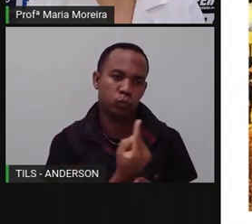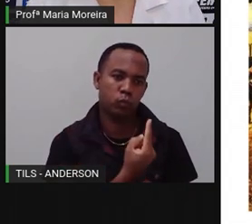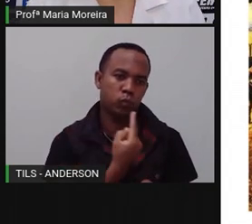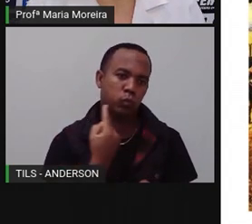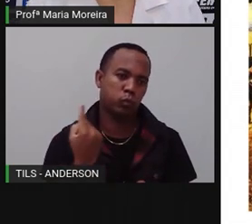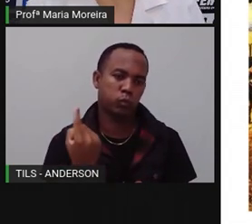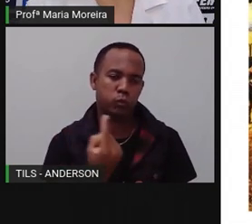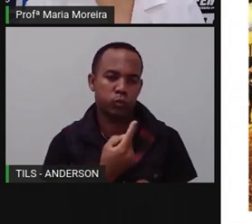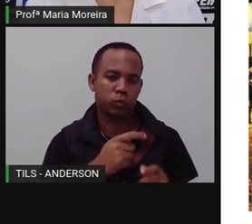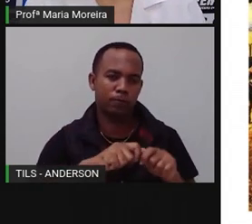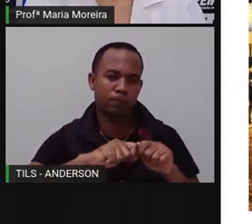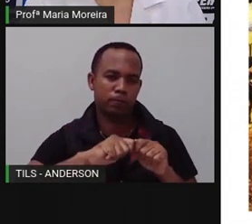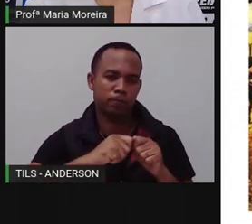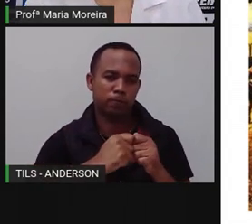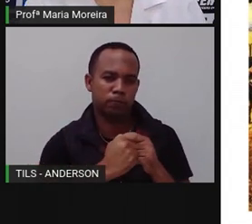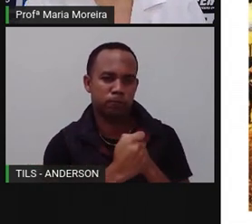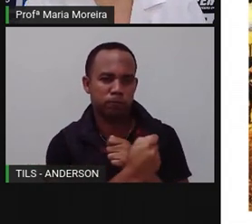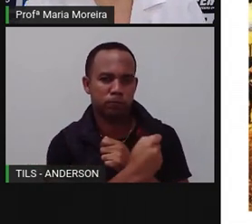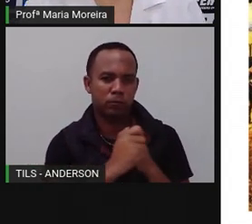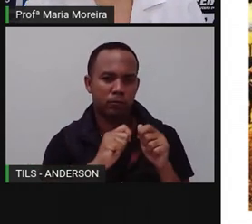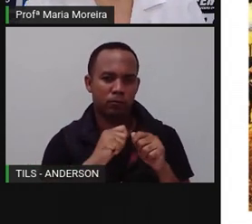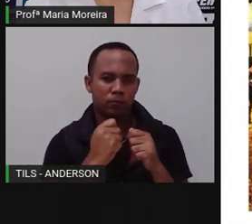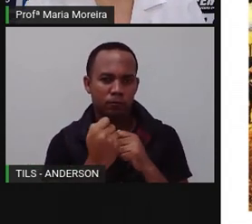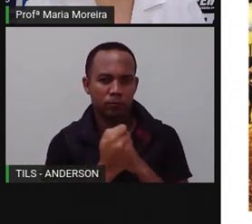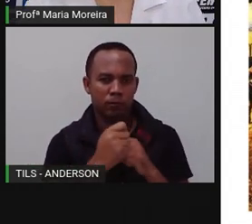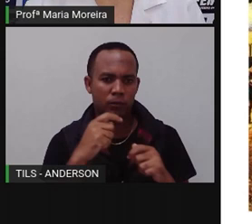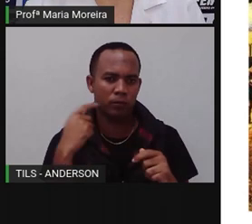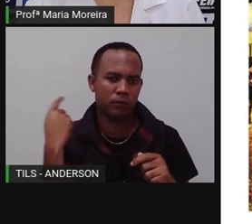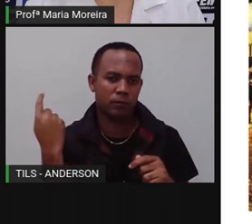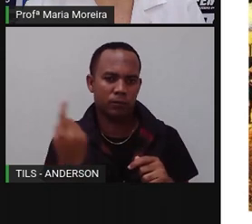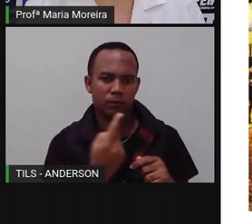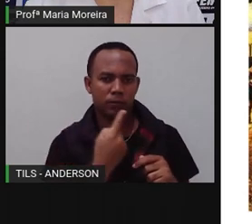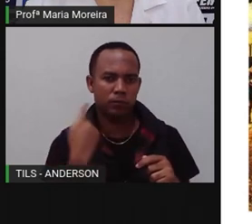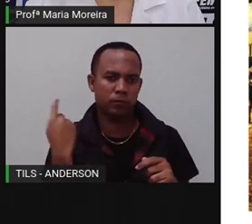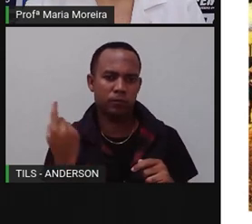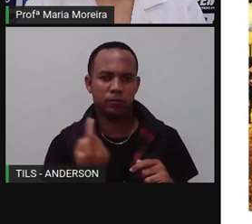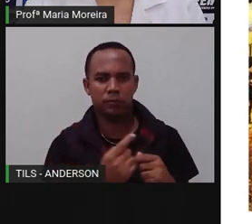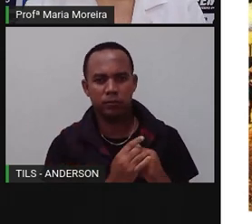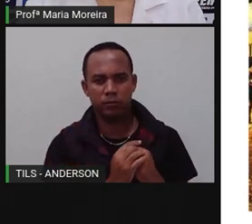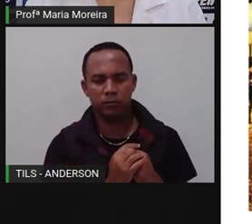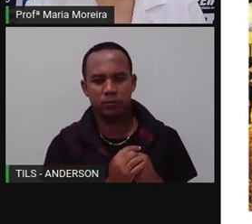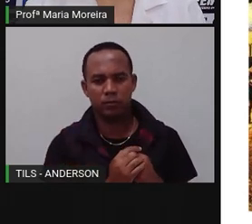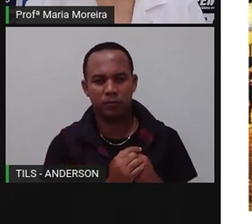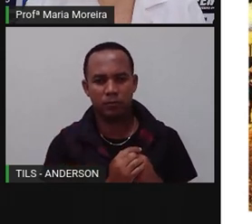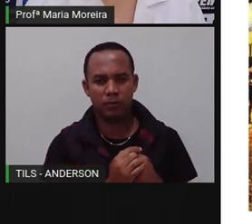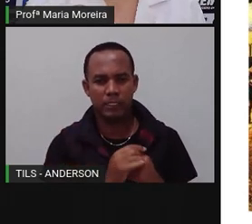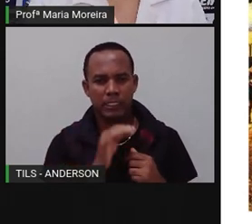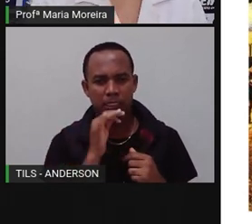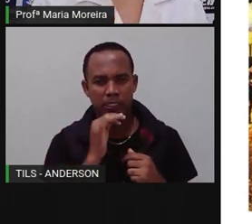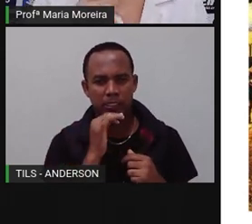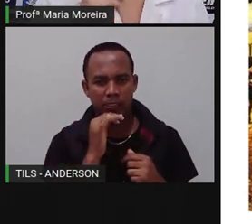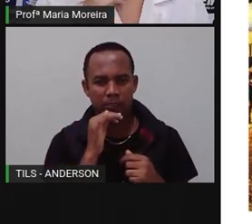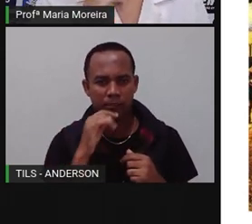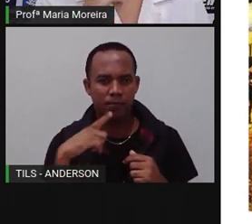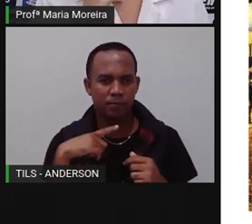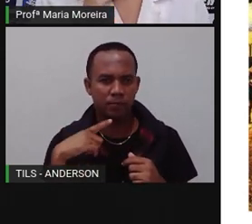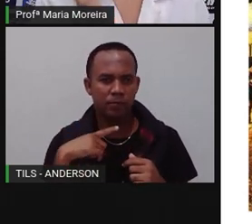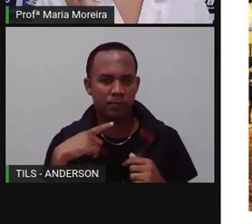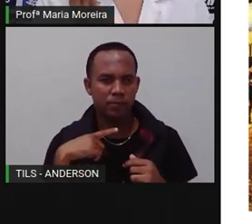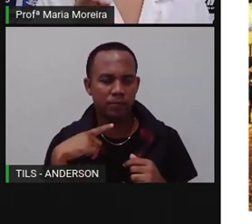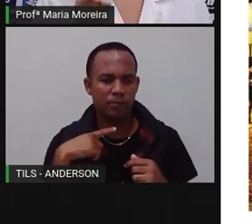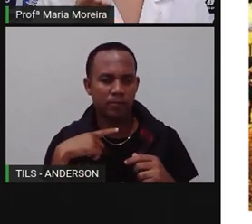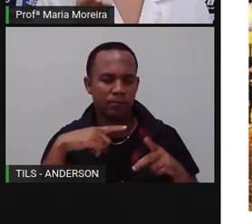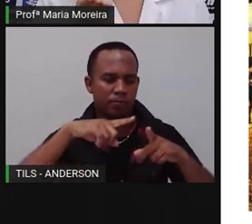tecnologia que a gente tem hoje. E aí, as canas eram moídas aqui do lado, né? Tem... Na foto do lado aqui,